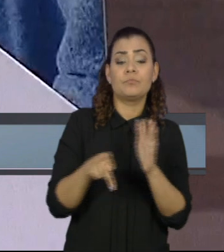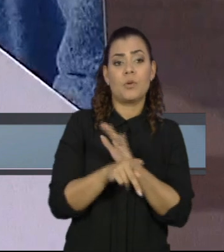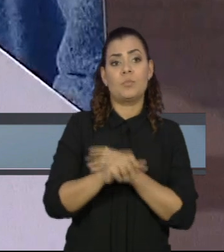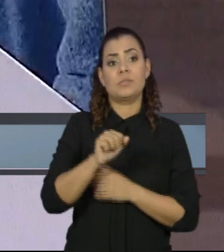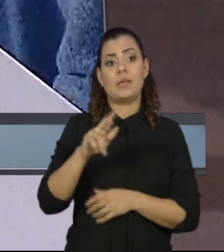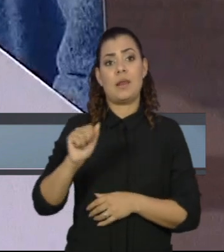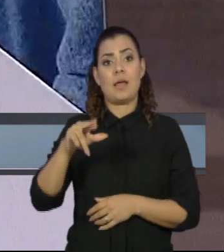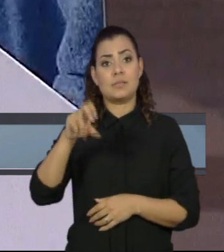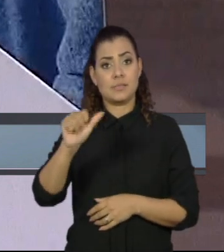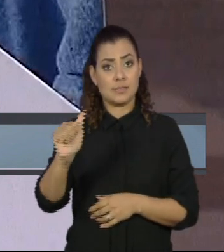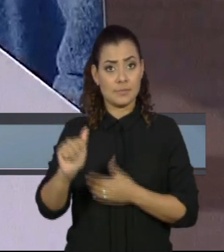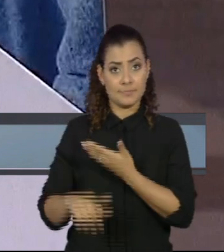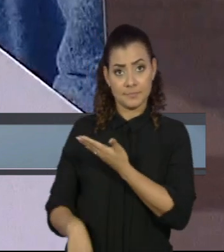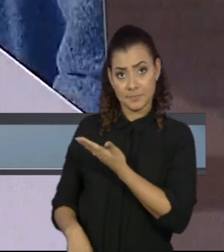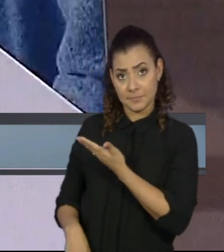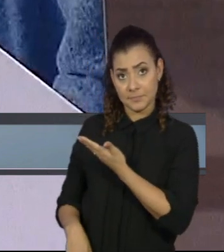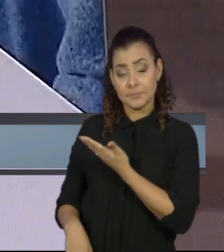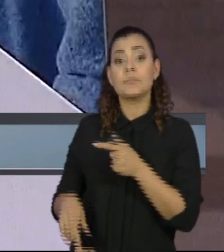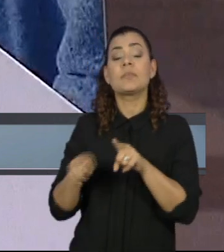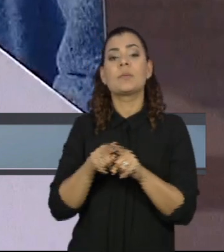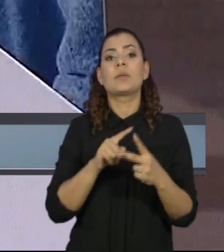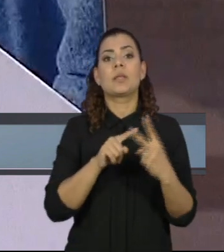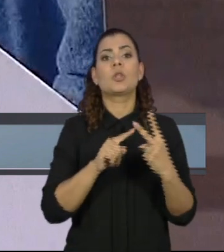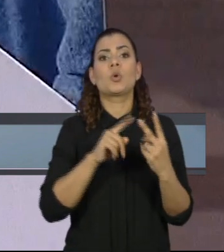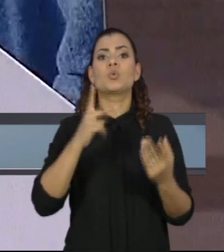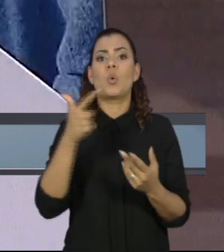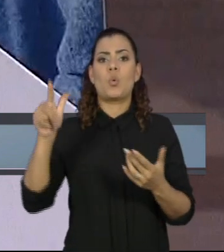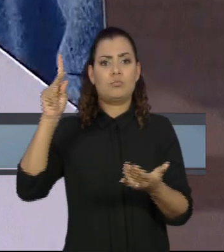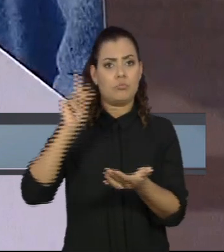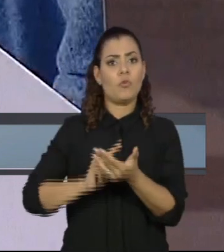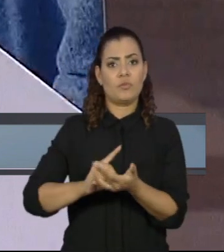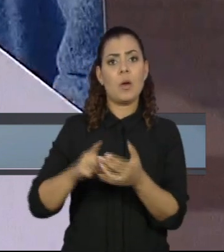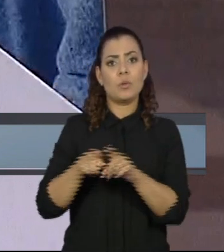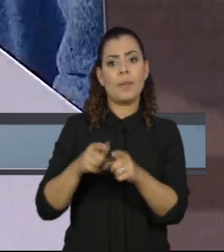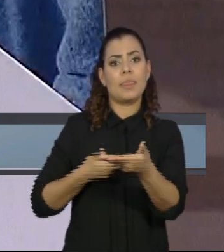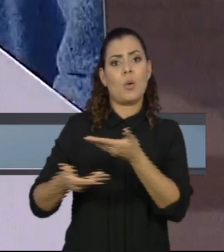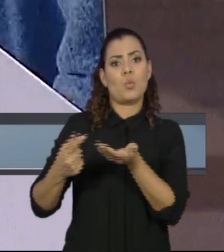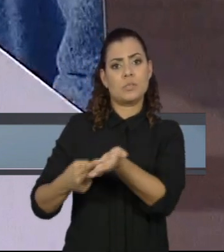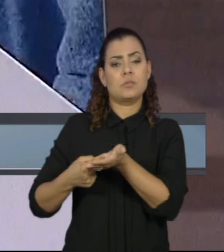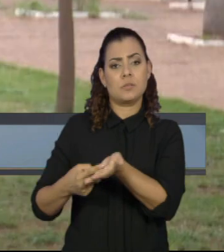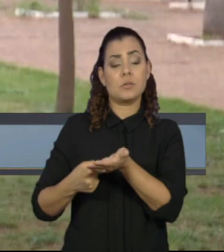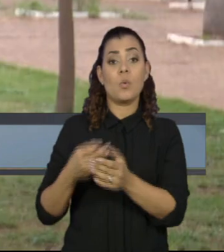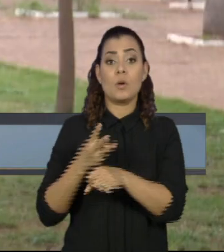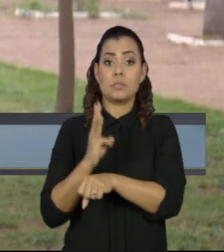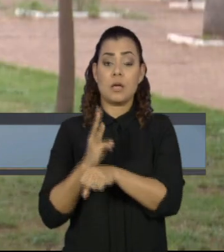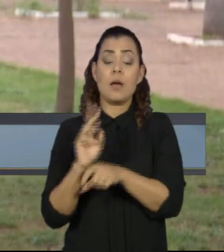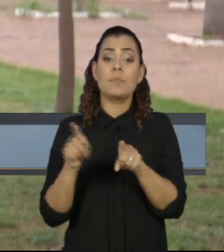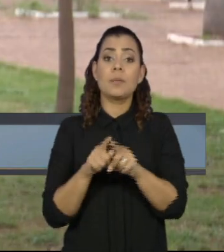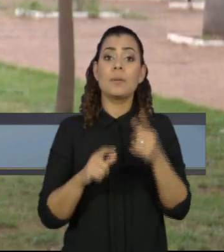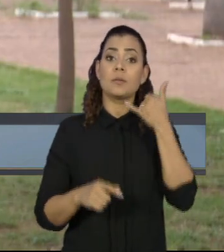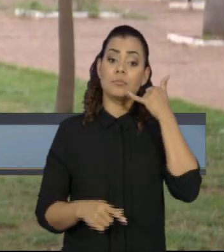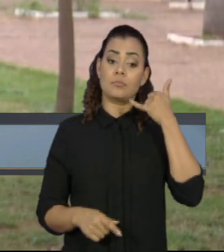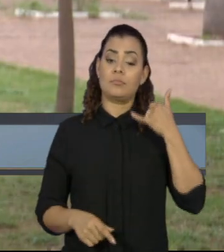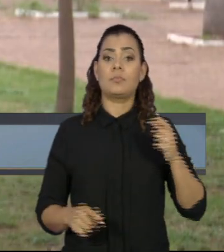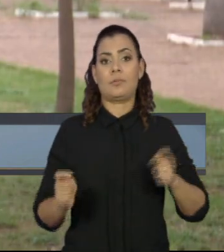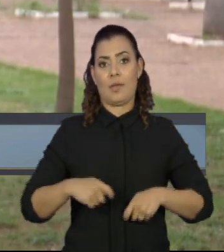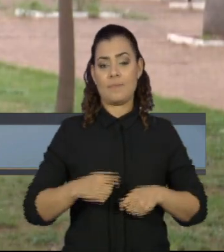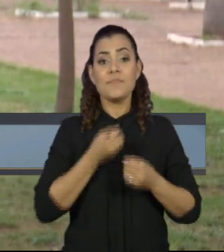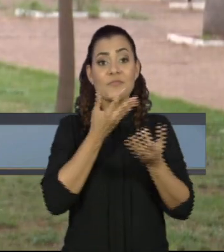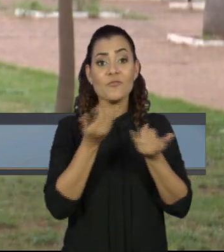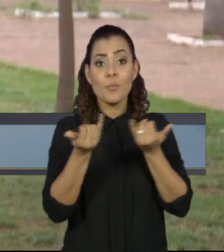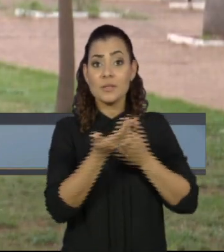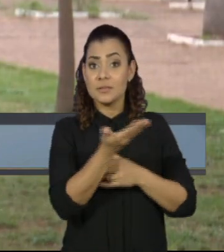Serasa. Há também mais dois canais oficiais de negociação, o WhatsApp e o número de telefone. Mais